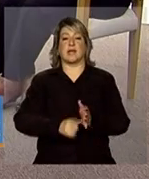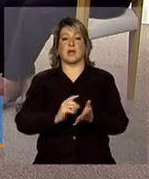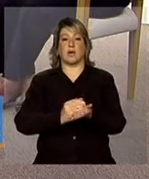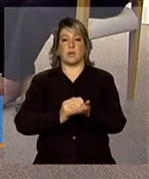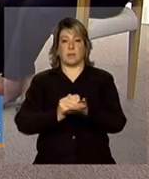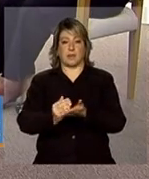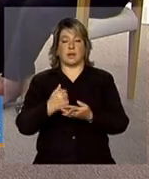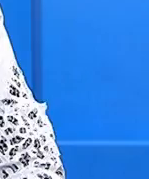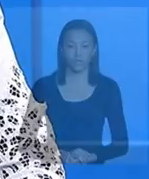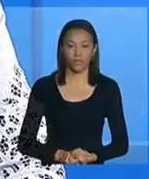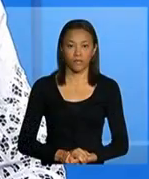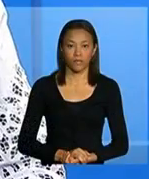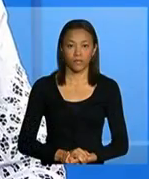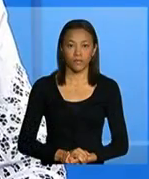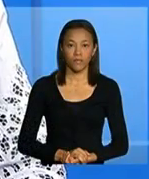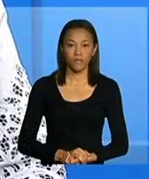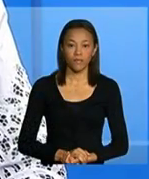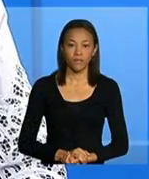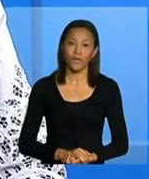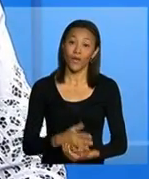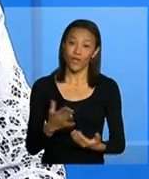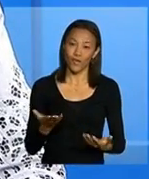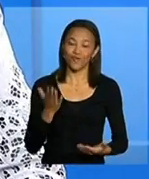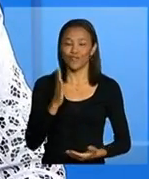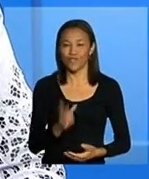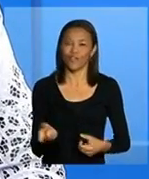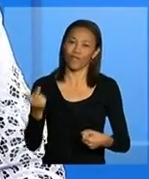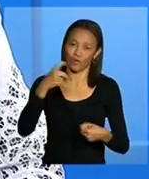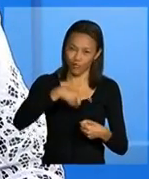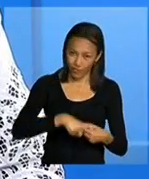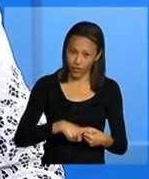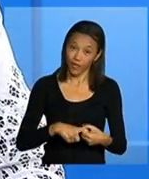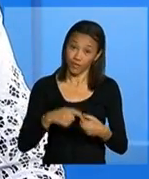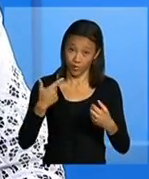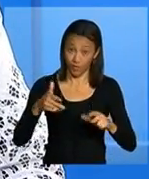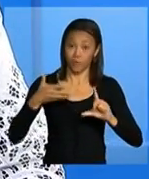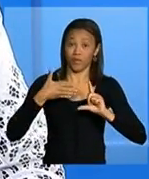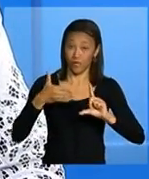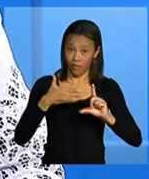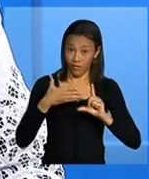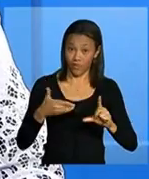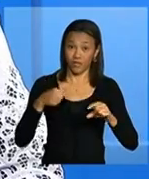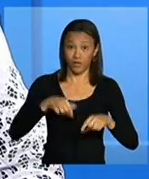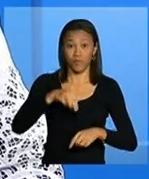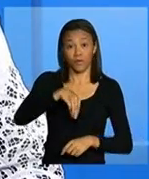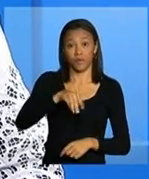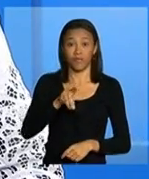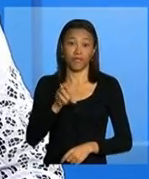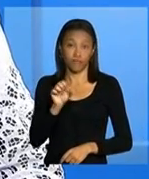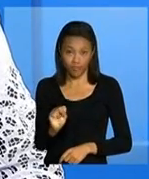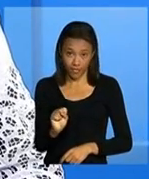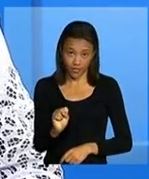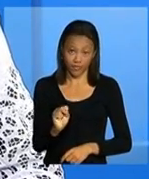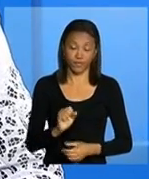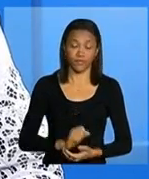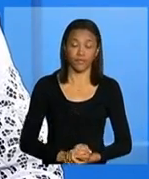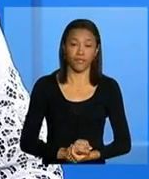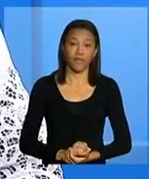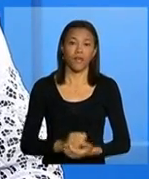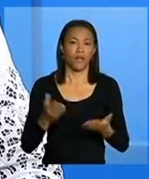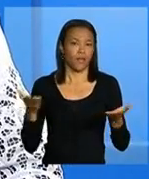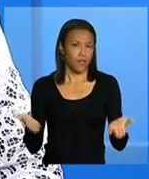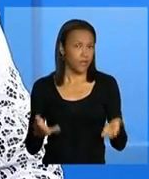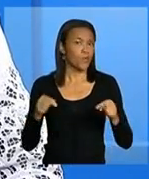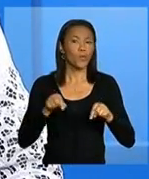recebê-los. E nós já estamos de volta com a teleconferência do Ministério do Desenvolvimento Social. Nesse